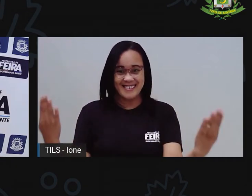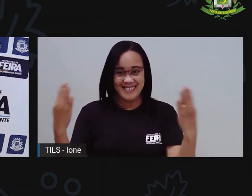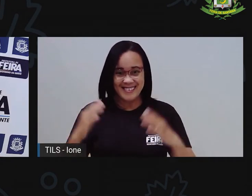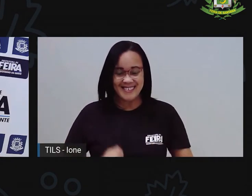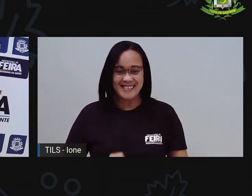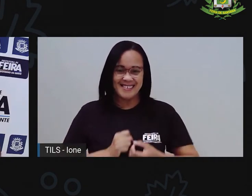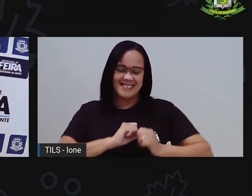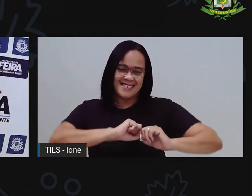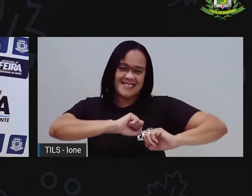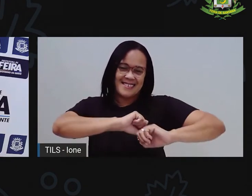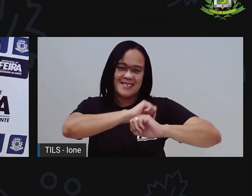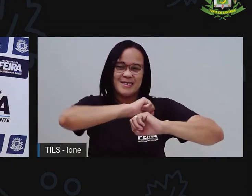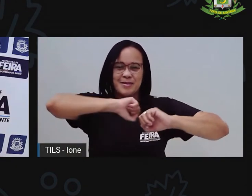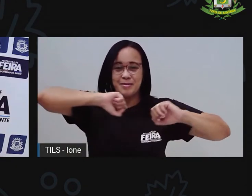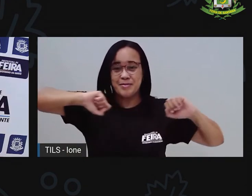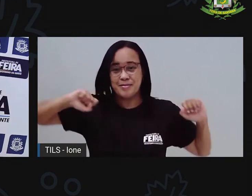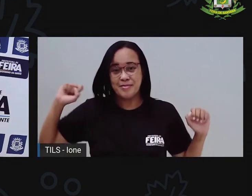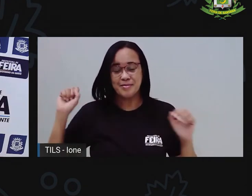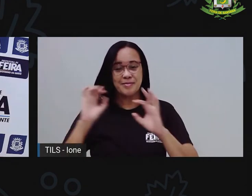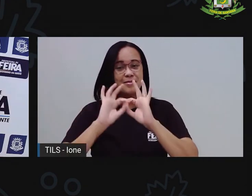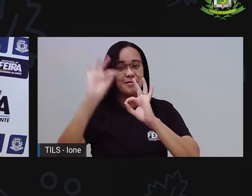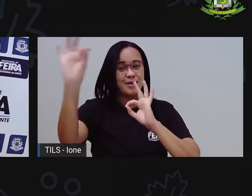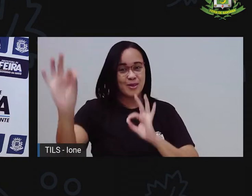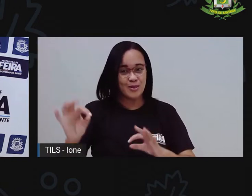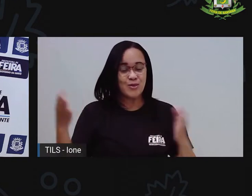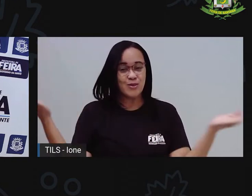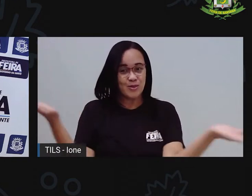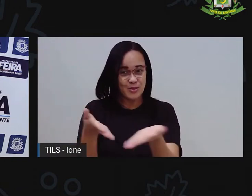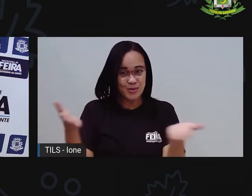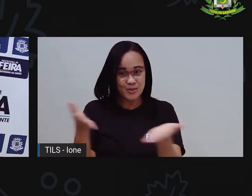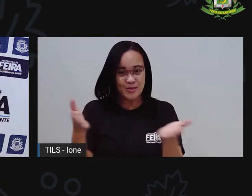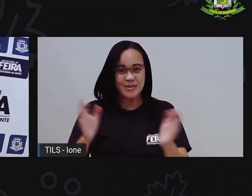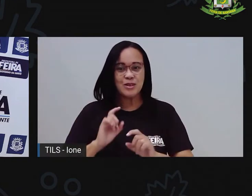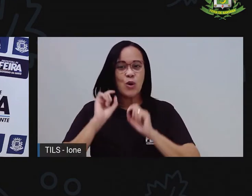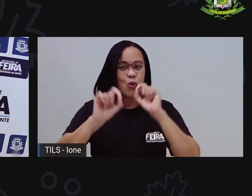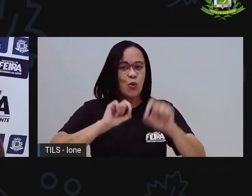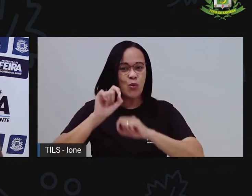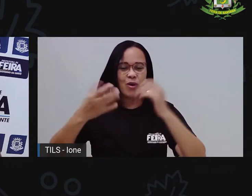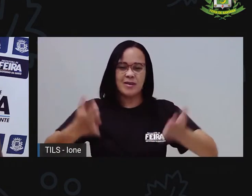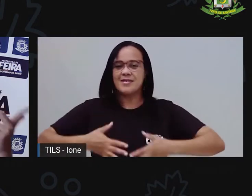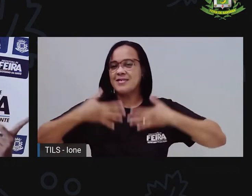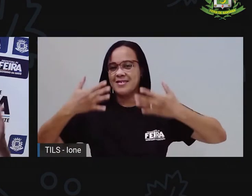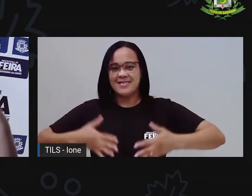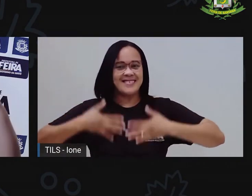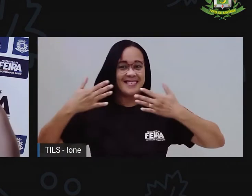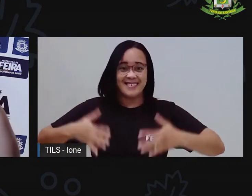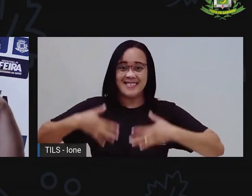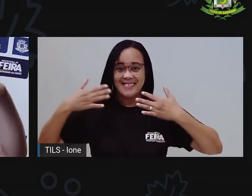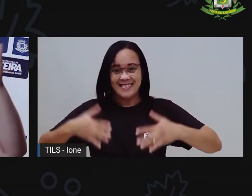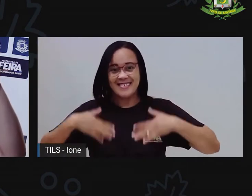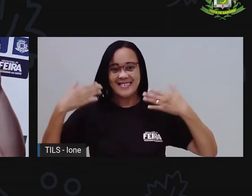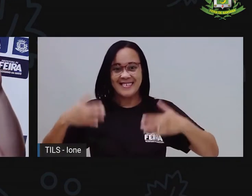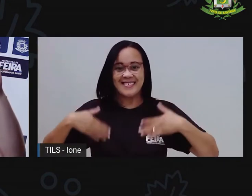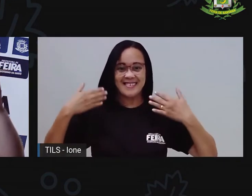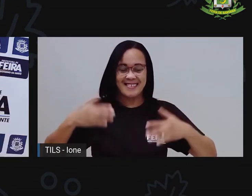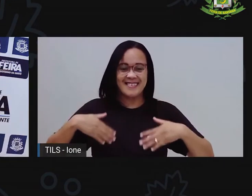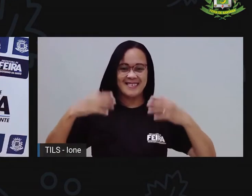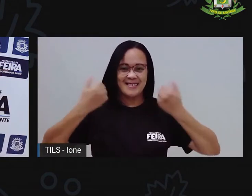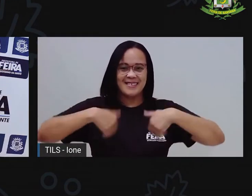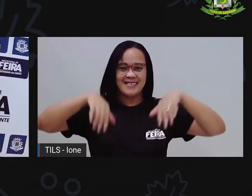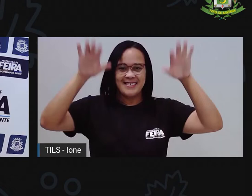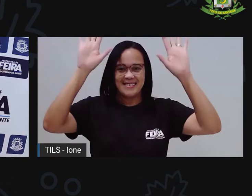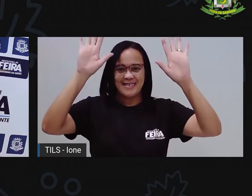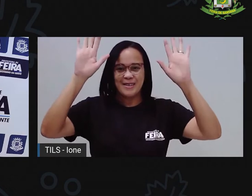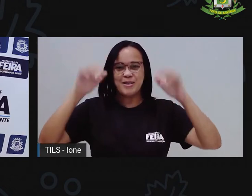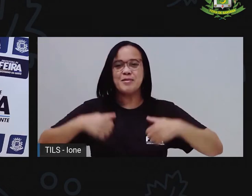espreguiçada, deixaram a preguiça bem longe, porque aqui agora só animação. a gente aqui só animar. Animação aonde? Lá em